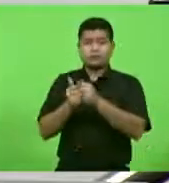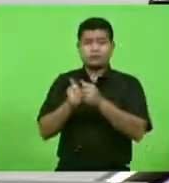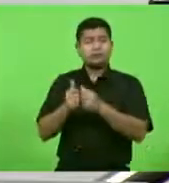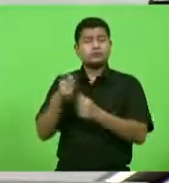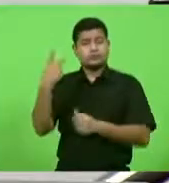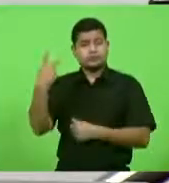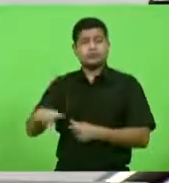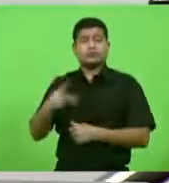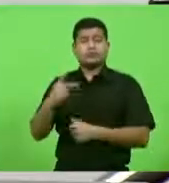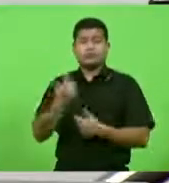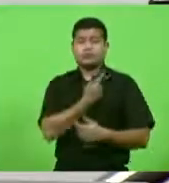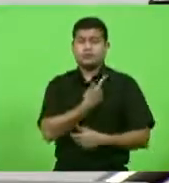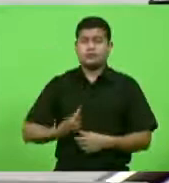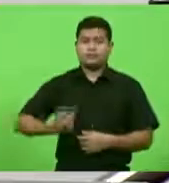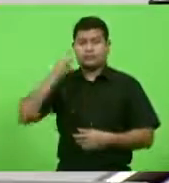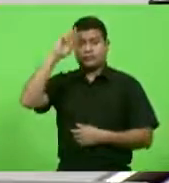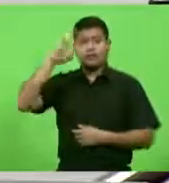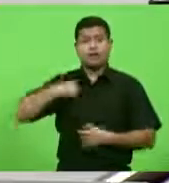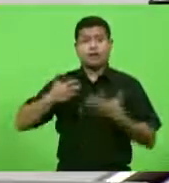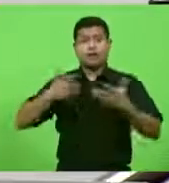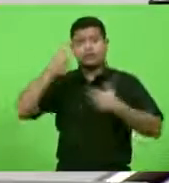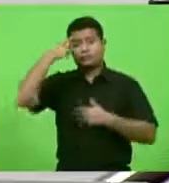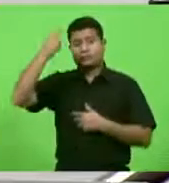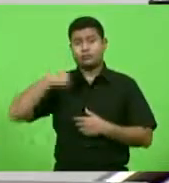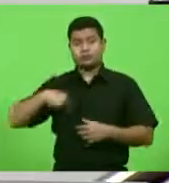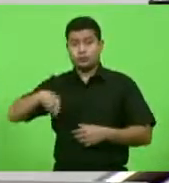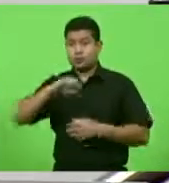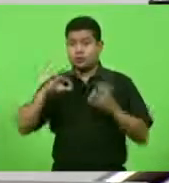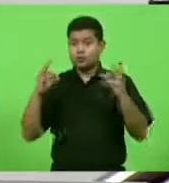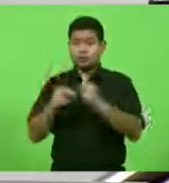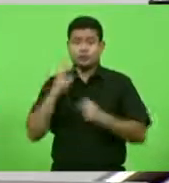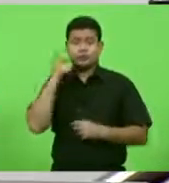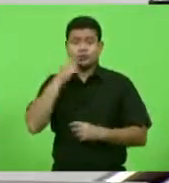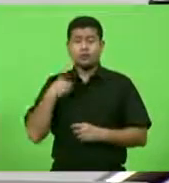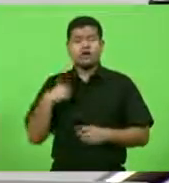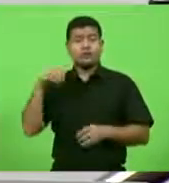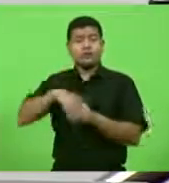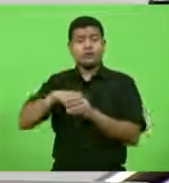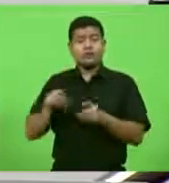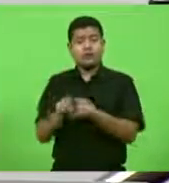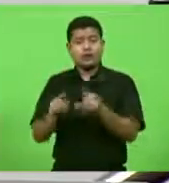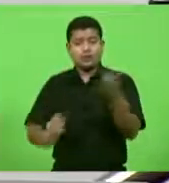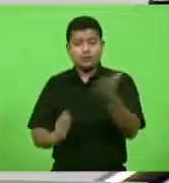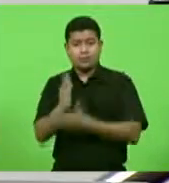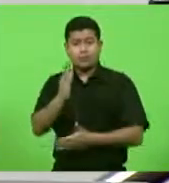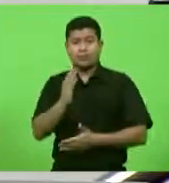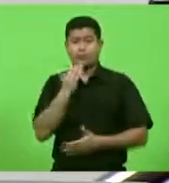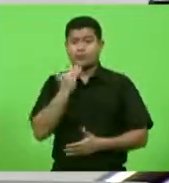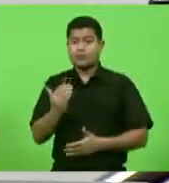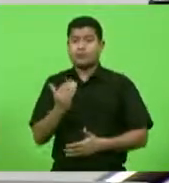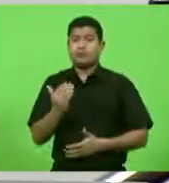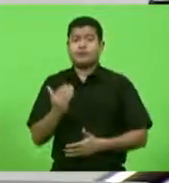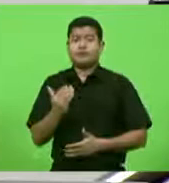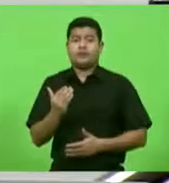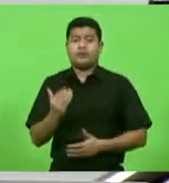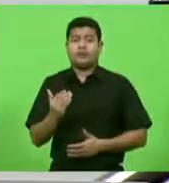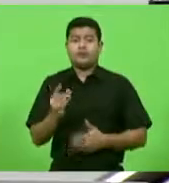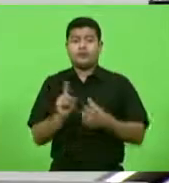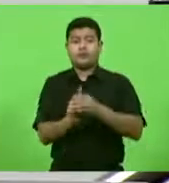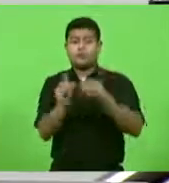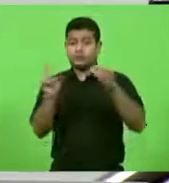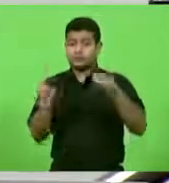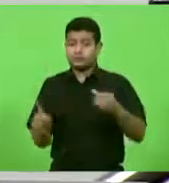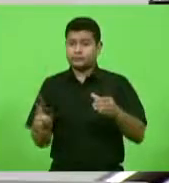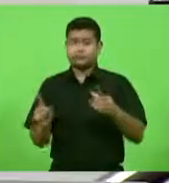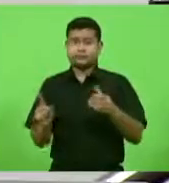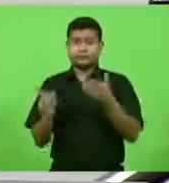deputados nós votamos e aprovamos nessa casa requerimentos de afastamento